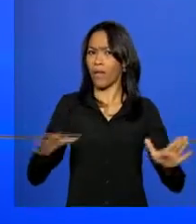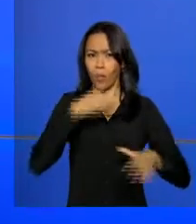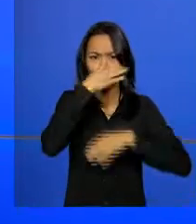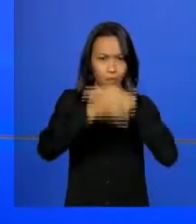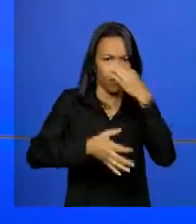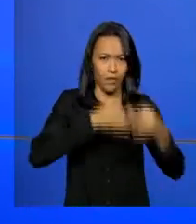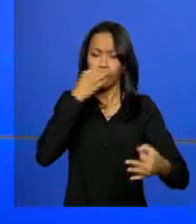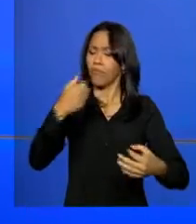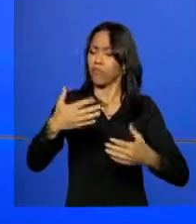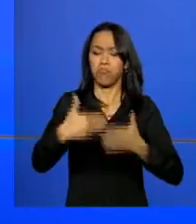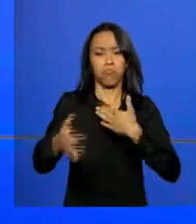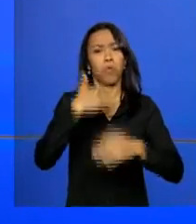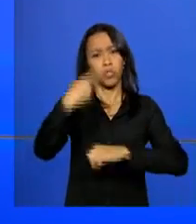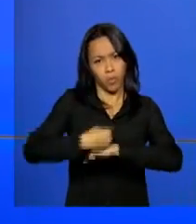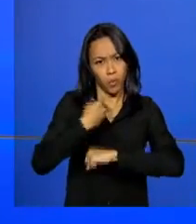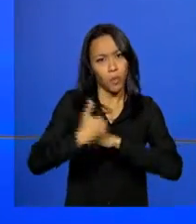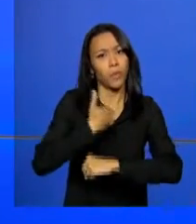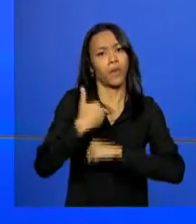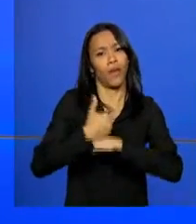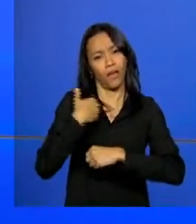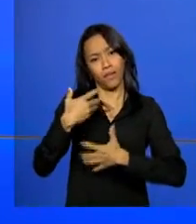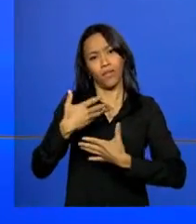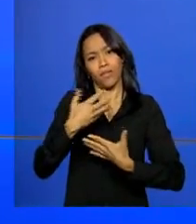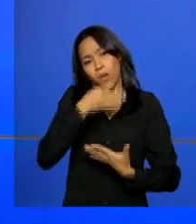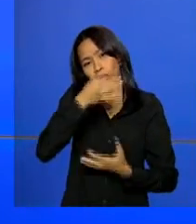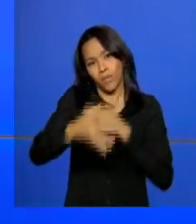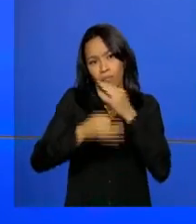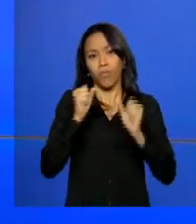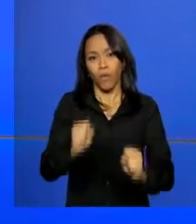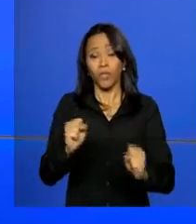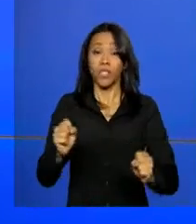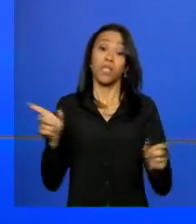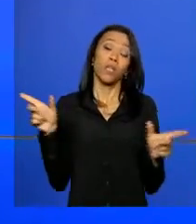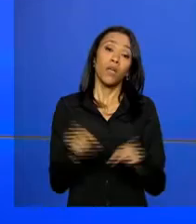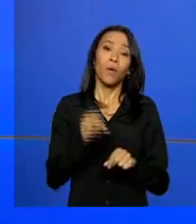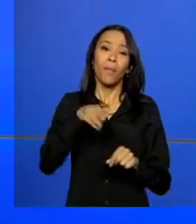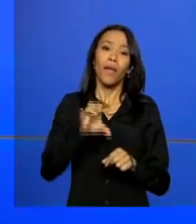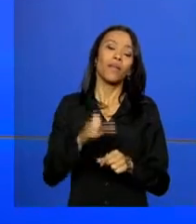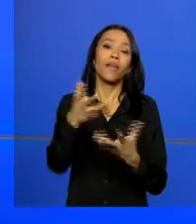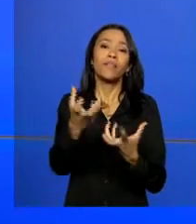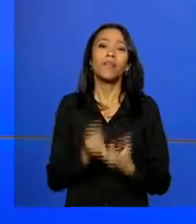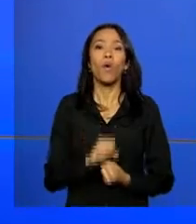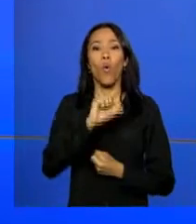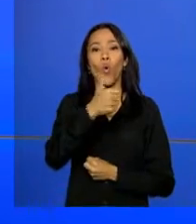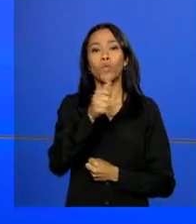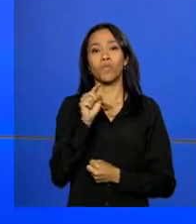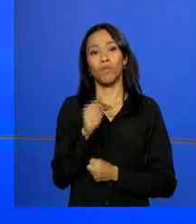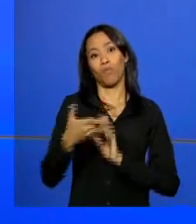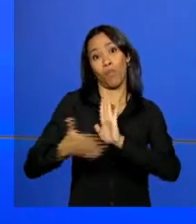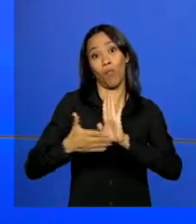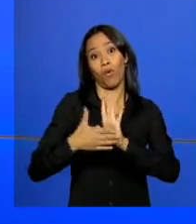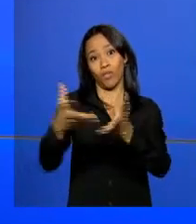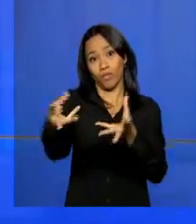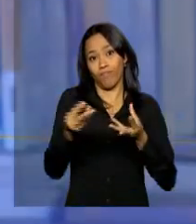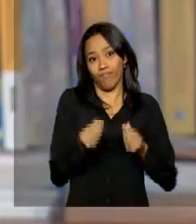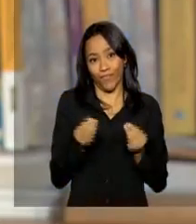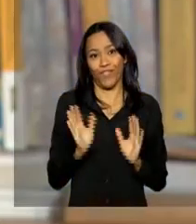Qualquer pessoa pode dar sua contribuição. Até agora, o portal do MEC já recebeu 11 mil propostas.